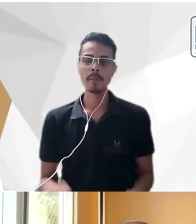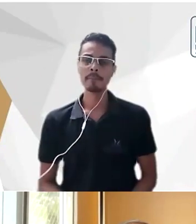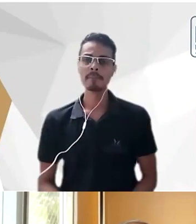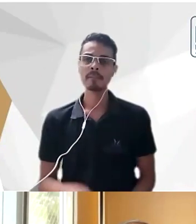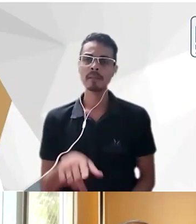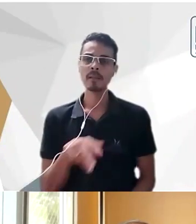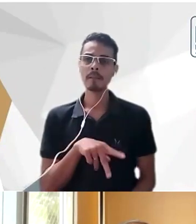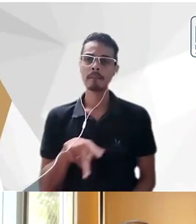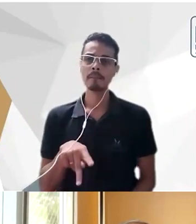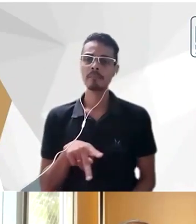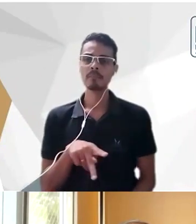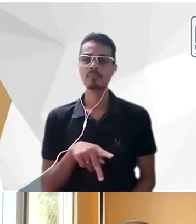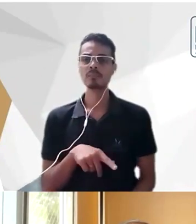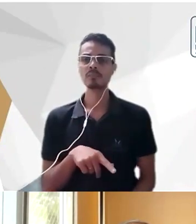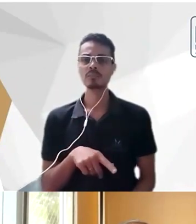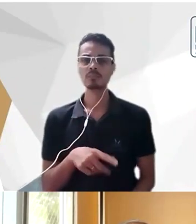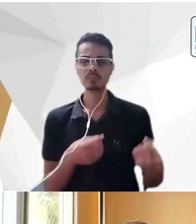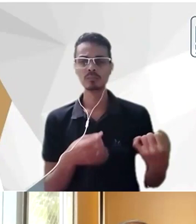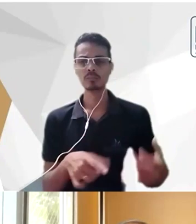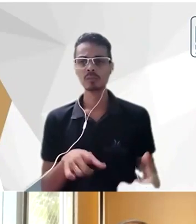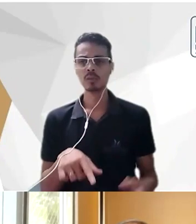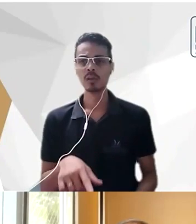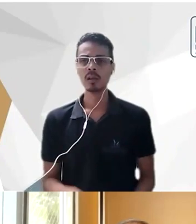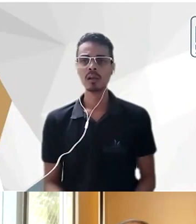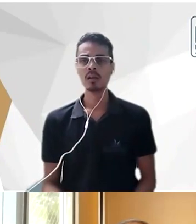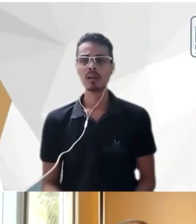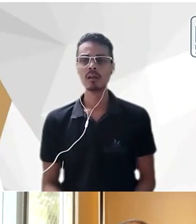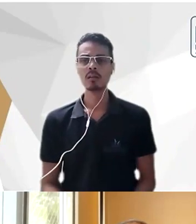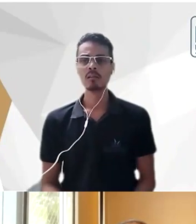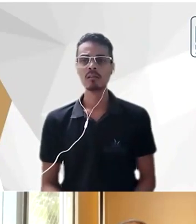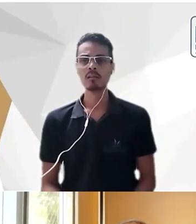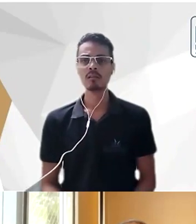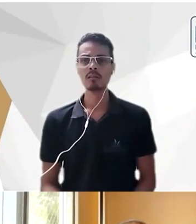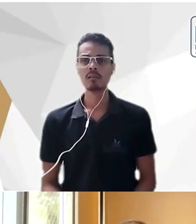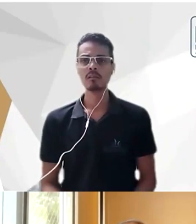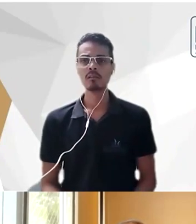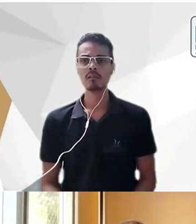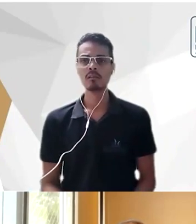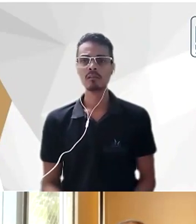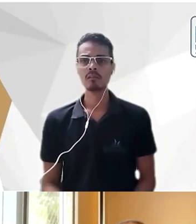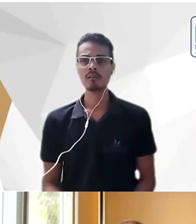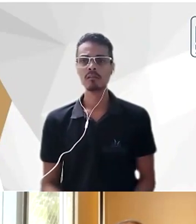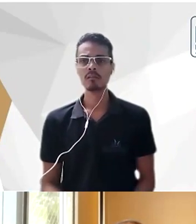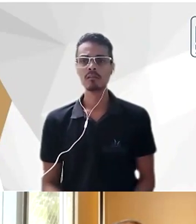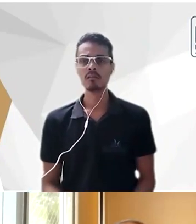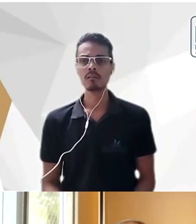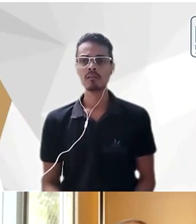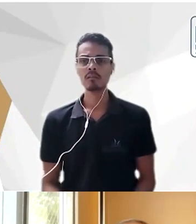vítima do racismo Itubir vai se chamar de cabra que era um adjetivo